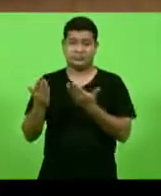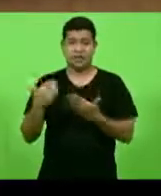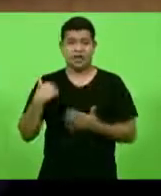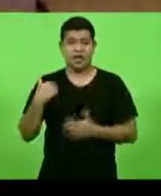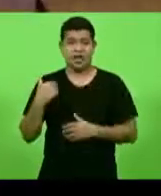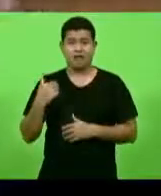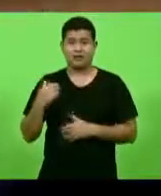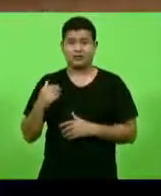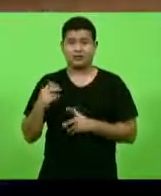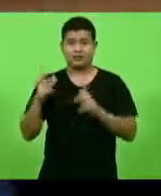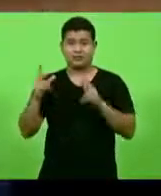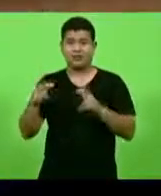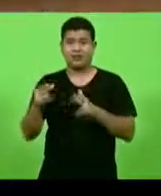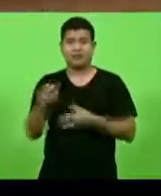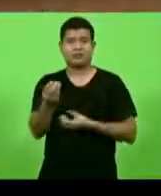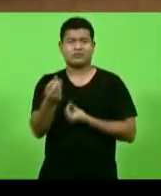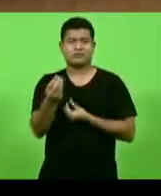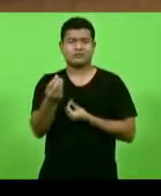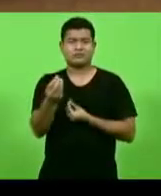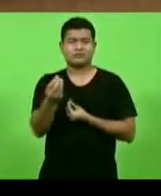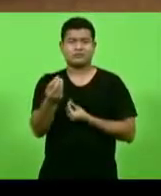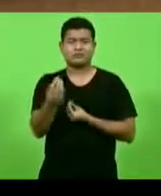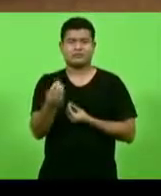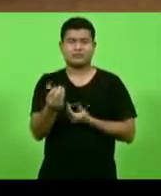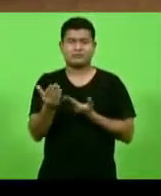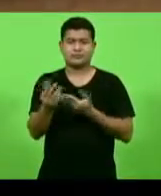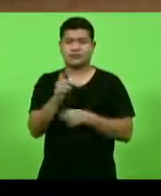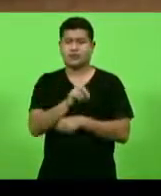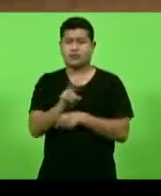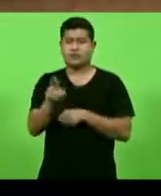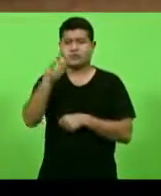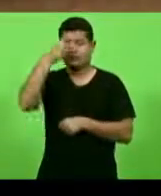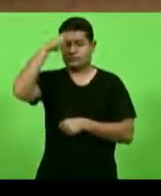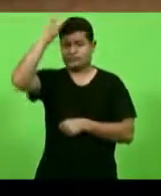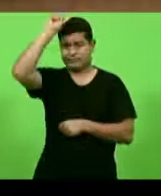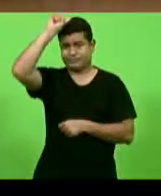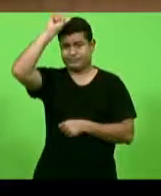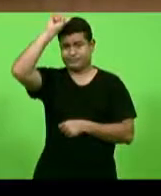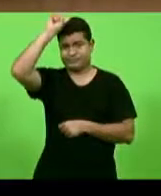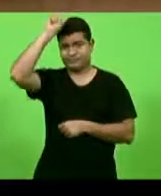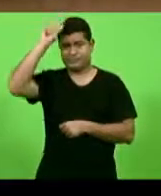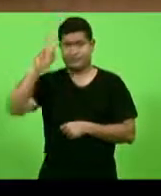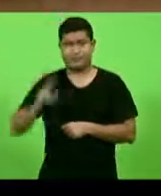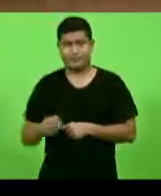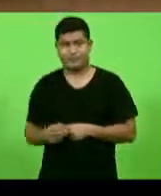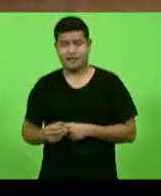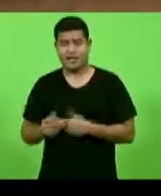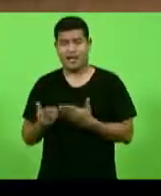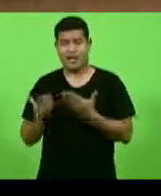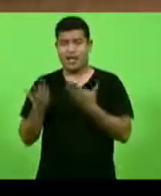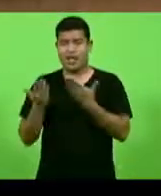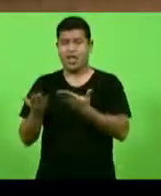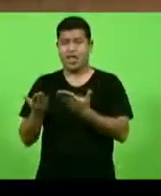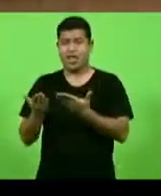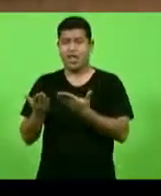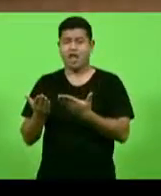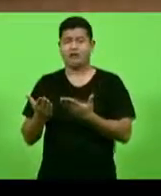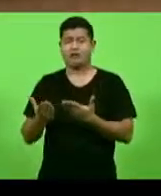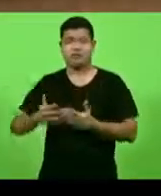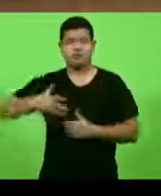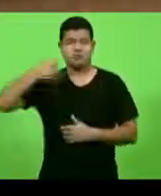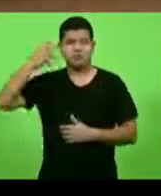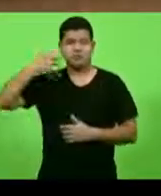dele, sensibilidade, doutor Vicente, a forma como ele trata as coisas,